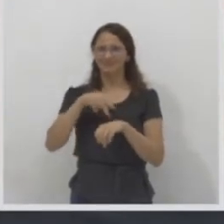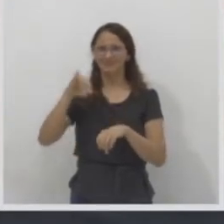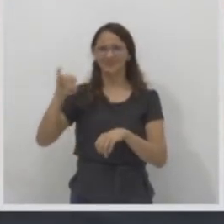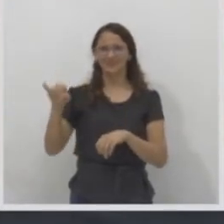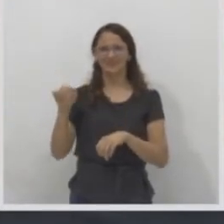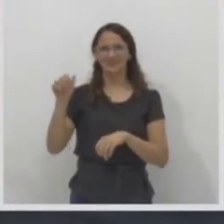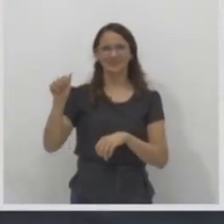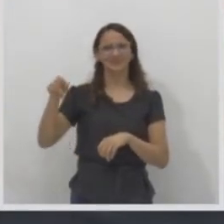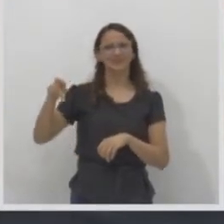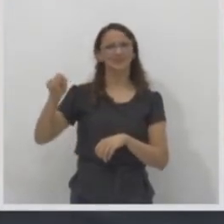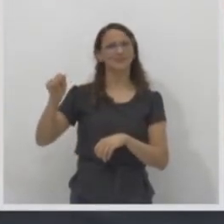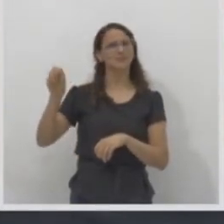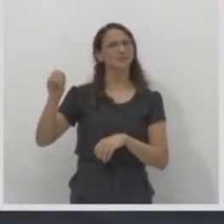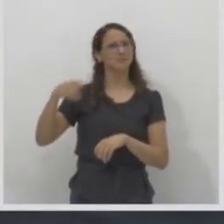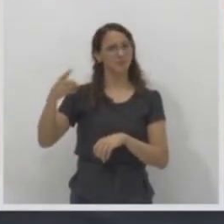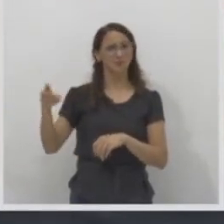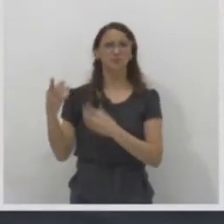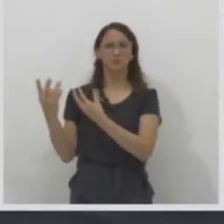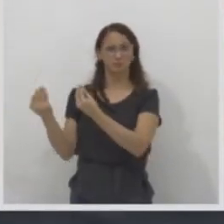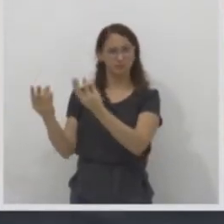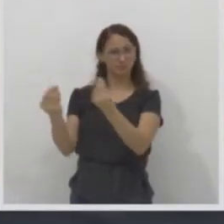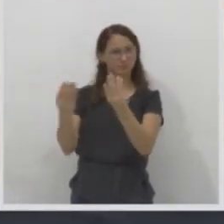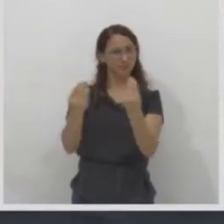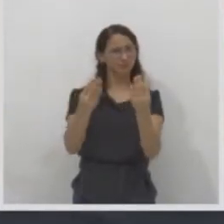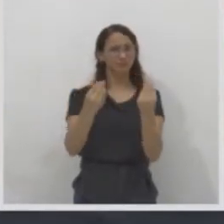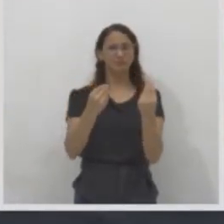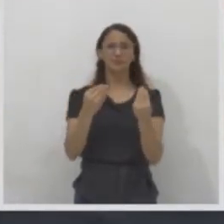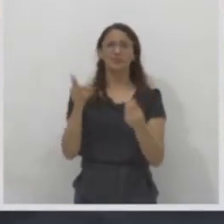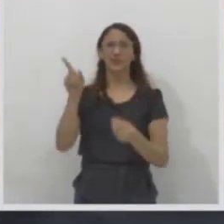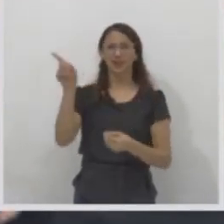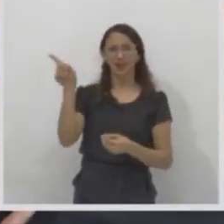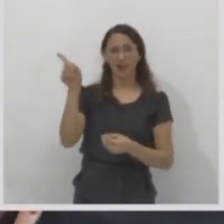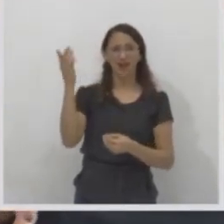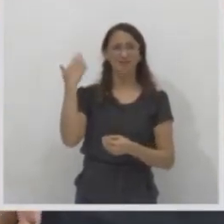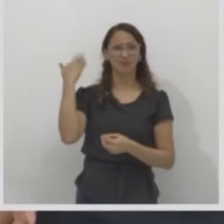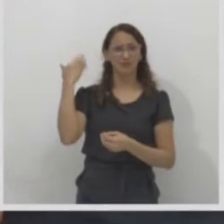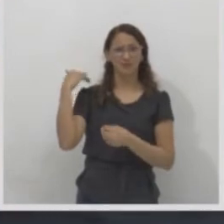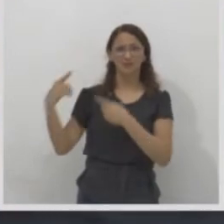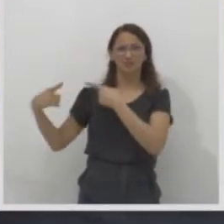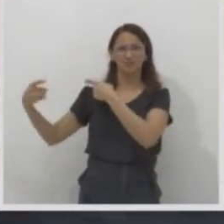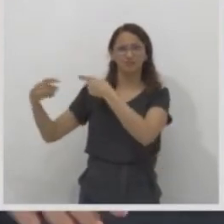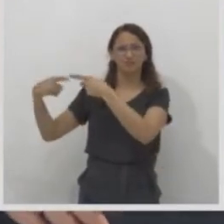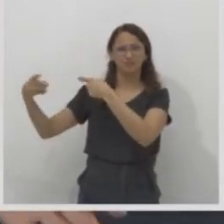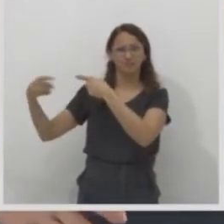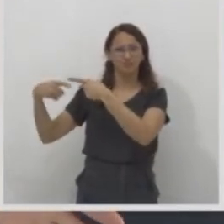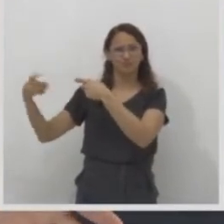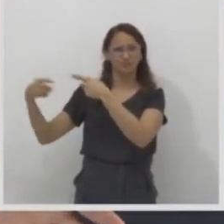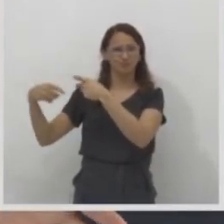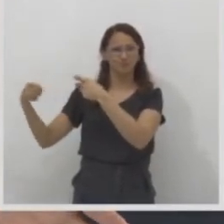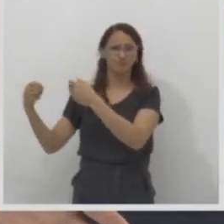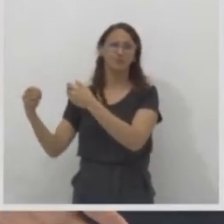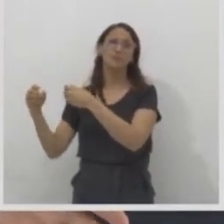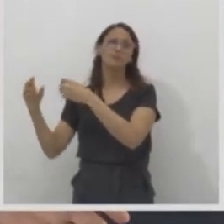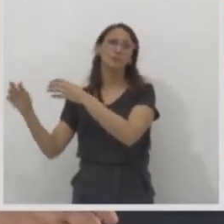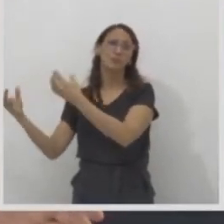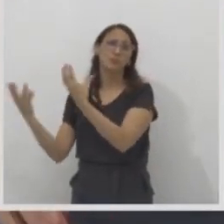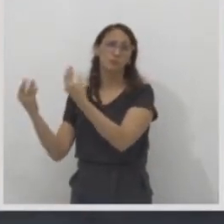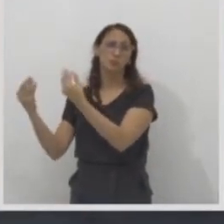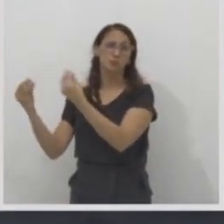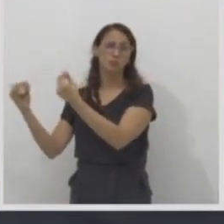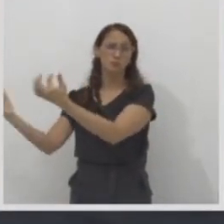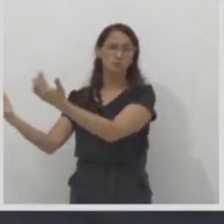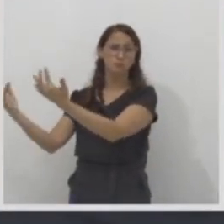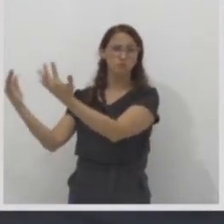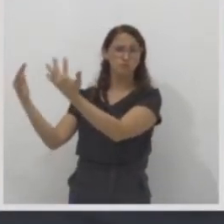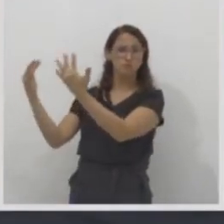obviamente. Por causa da guerra, muitos japoneses vieram para o Brasil e acabaram ficando por aqui. Então,